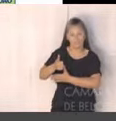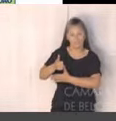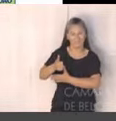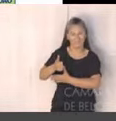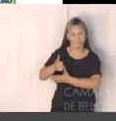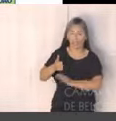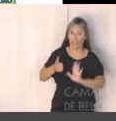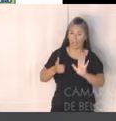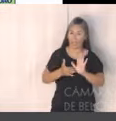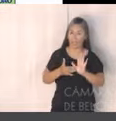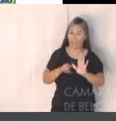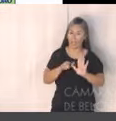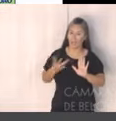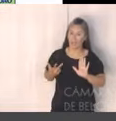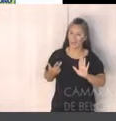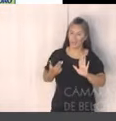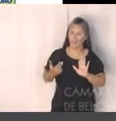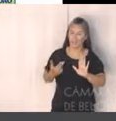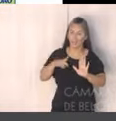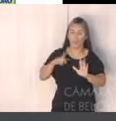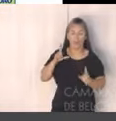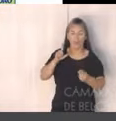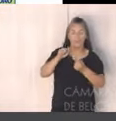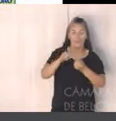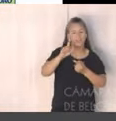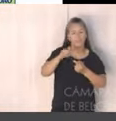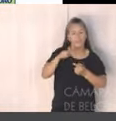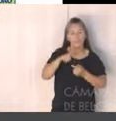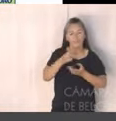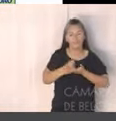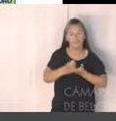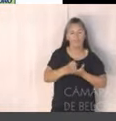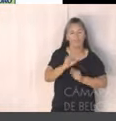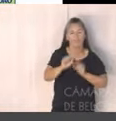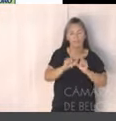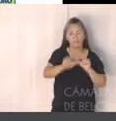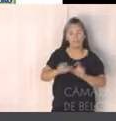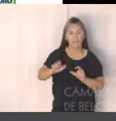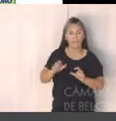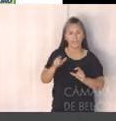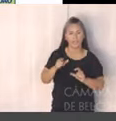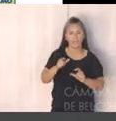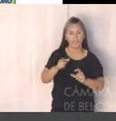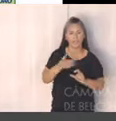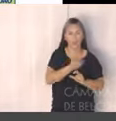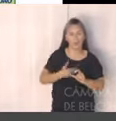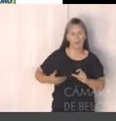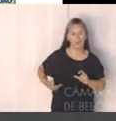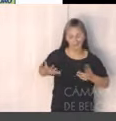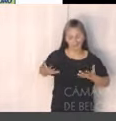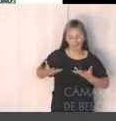tendo como compromisso em governar para quem precisa e fazer funcionar com a qualidade. E para poder fazer isso acontecer, nós